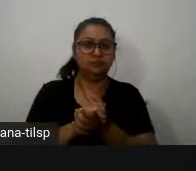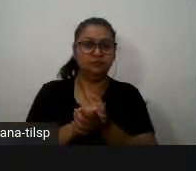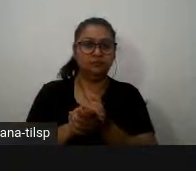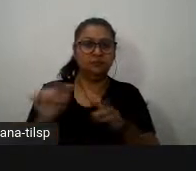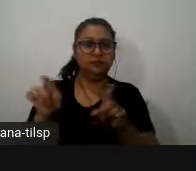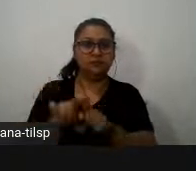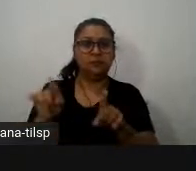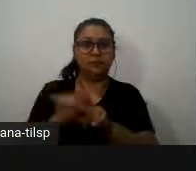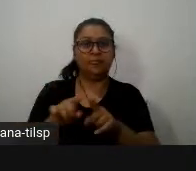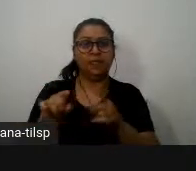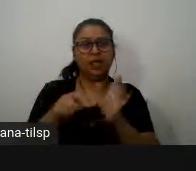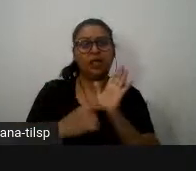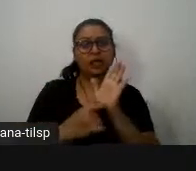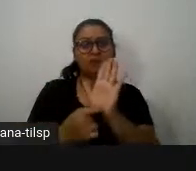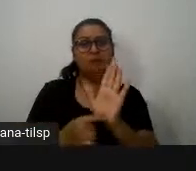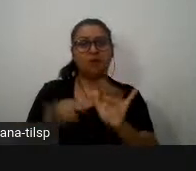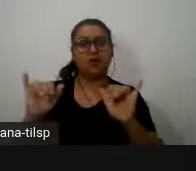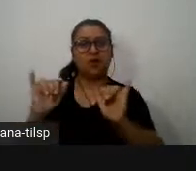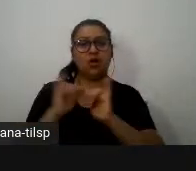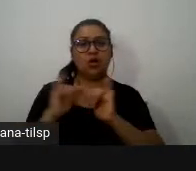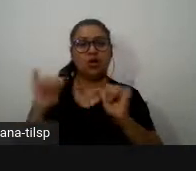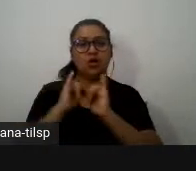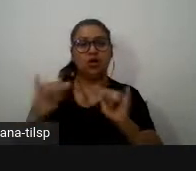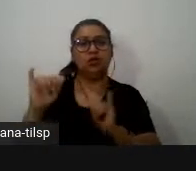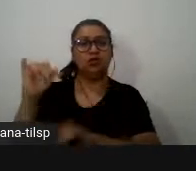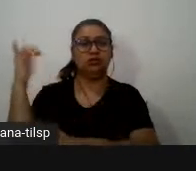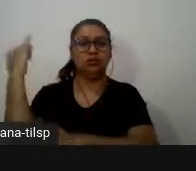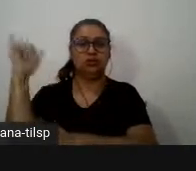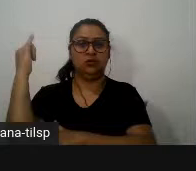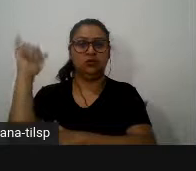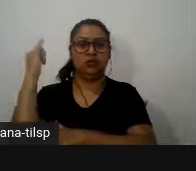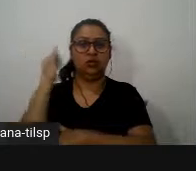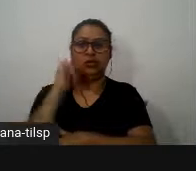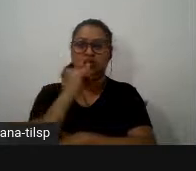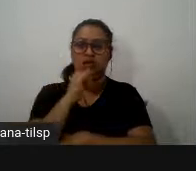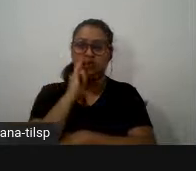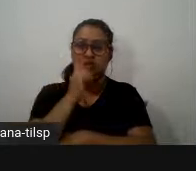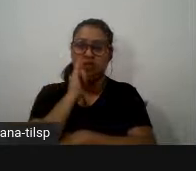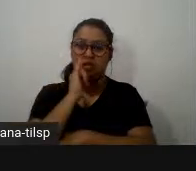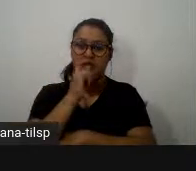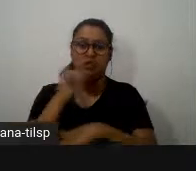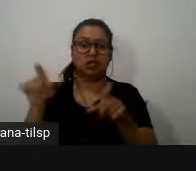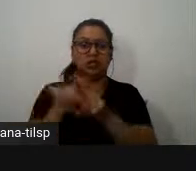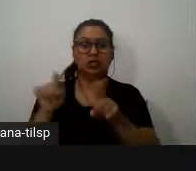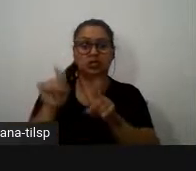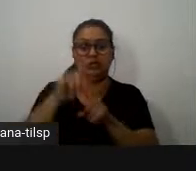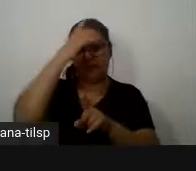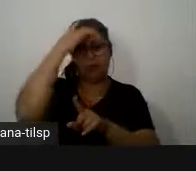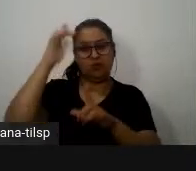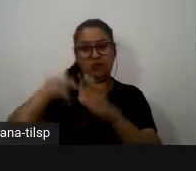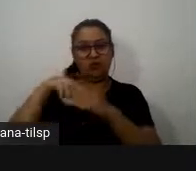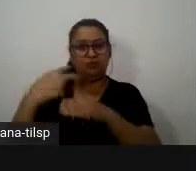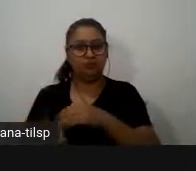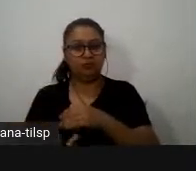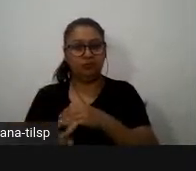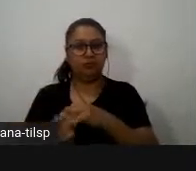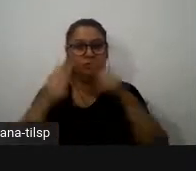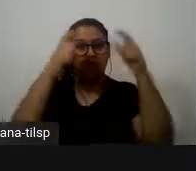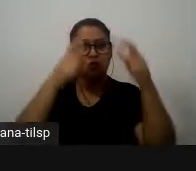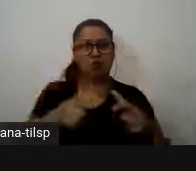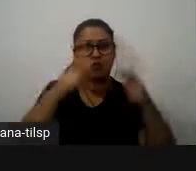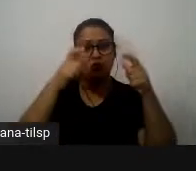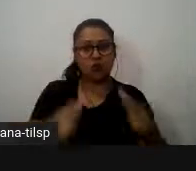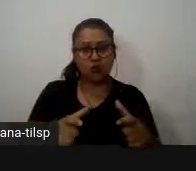relata um acontecimento em Itália de um casal de terraplanistas que naufragou a tentar encontrar um local onde